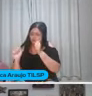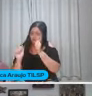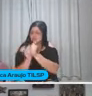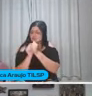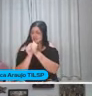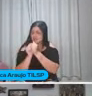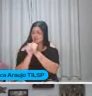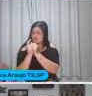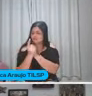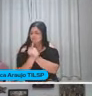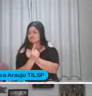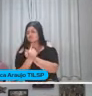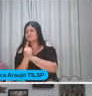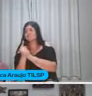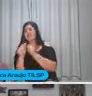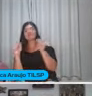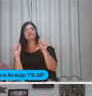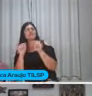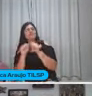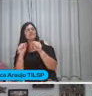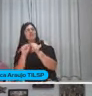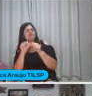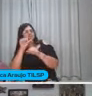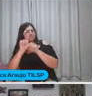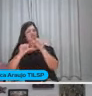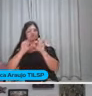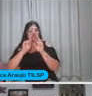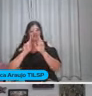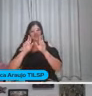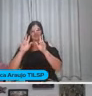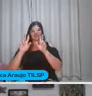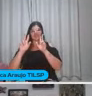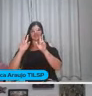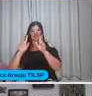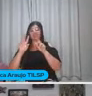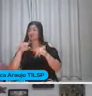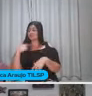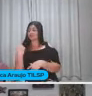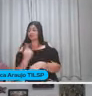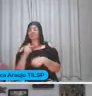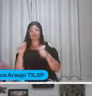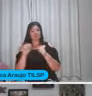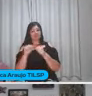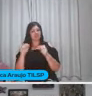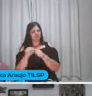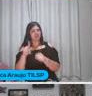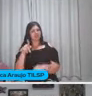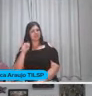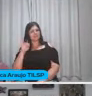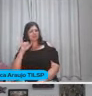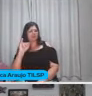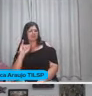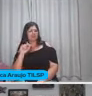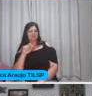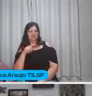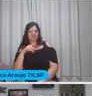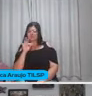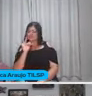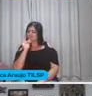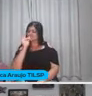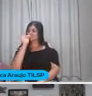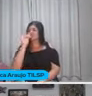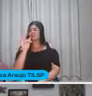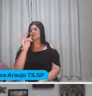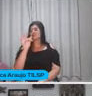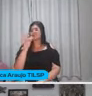os outros Para fazer De outro modo Então é isso Que nós estamos fazendo aqui Não é Pathy? Estamos nos juntando Para esperançar